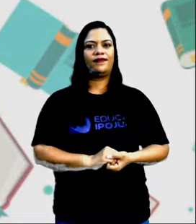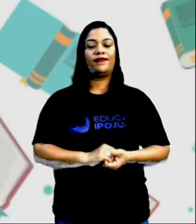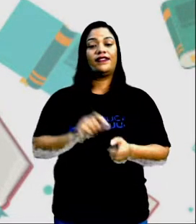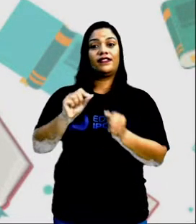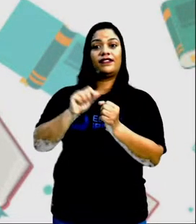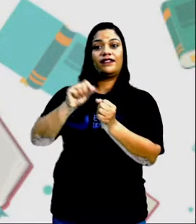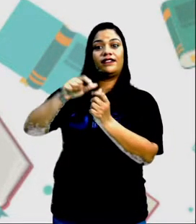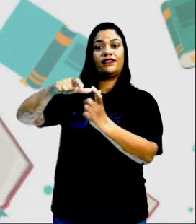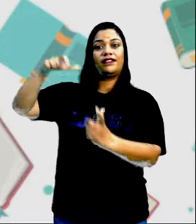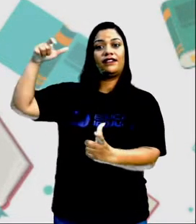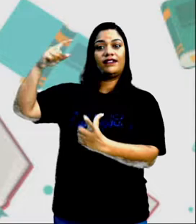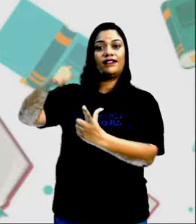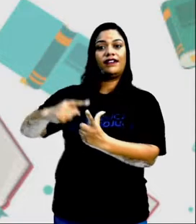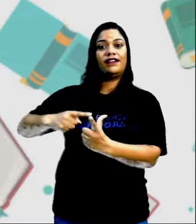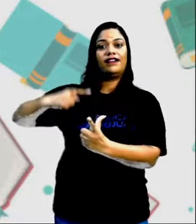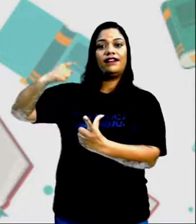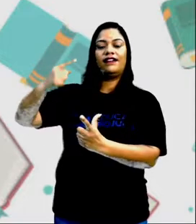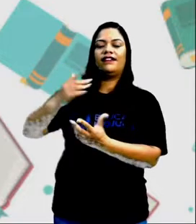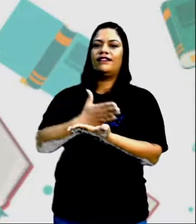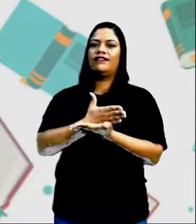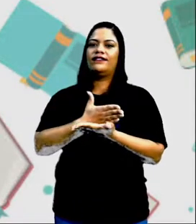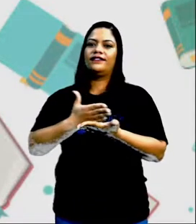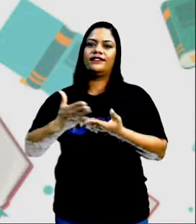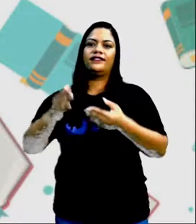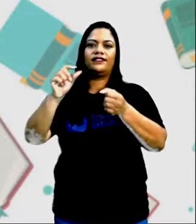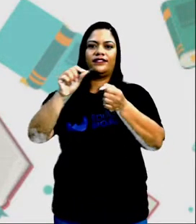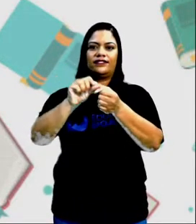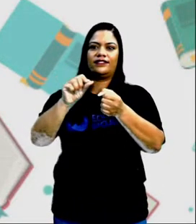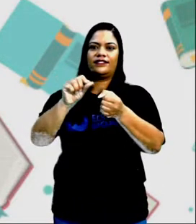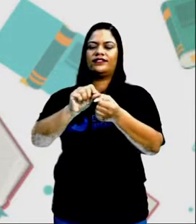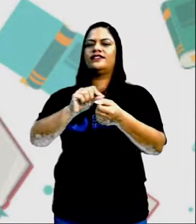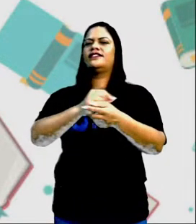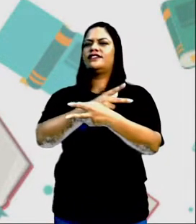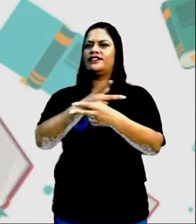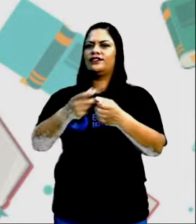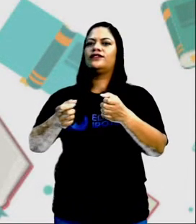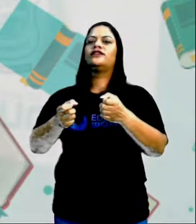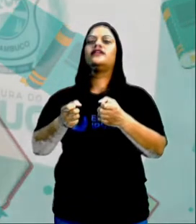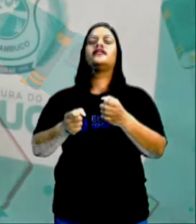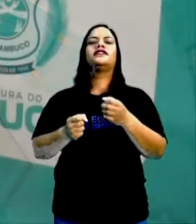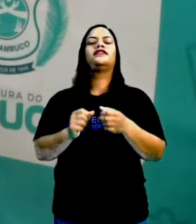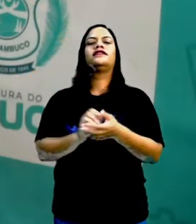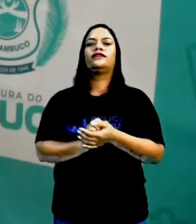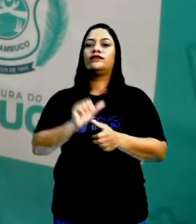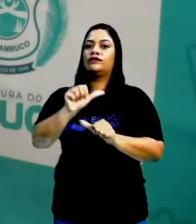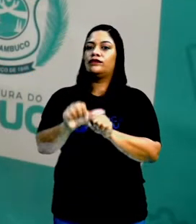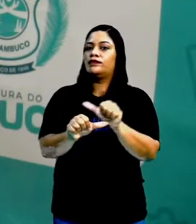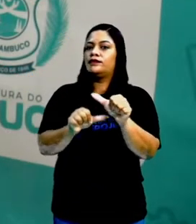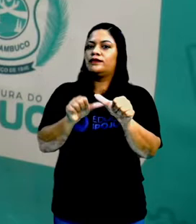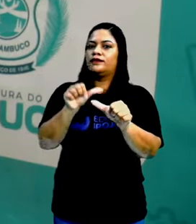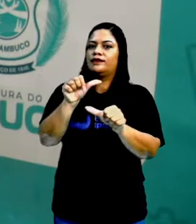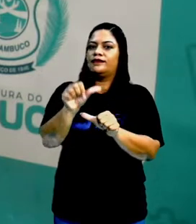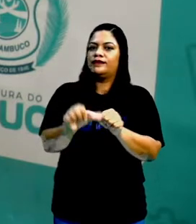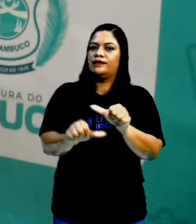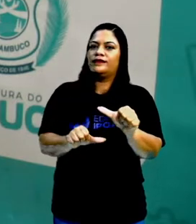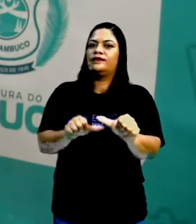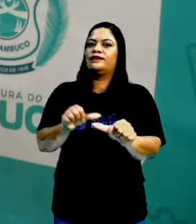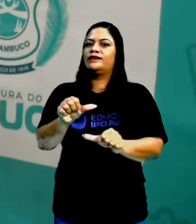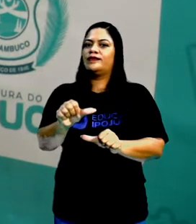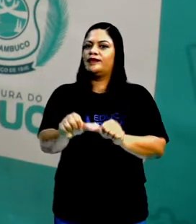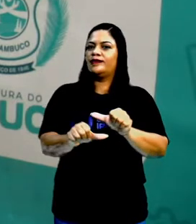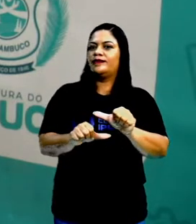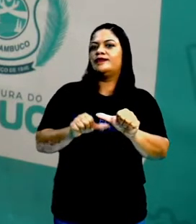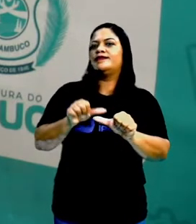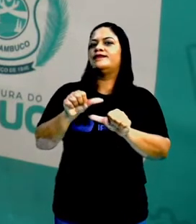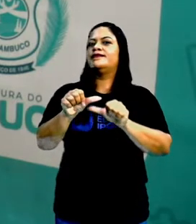a roda E com isso ele começou a fazer Colocou eixo, colocou aro Colocou borracha O